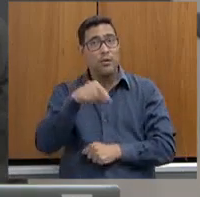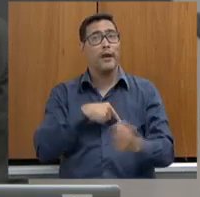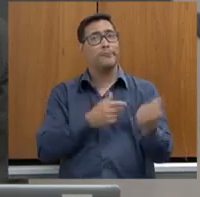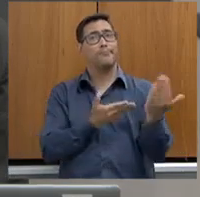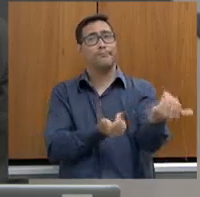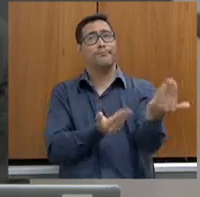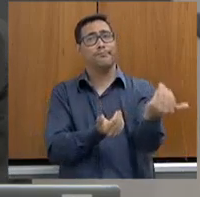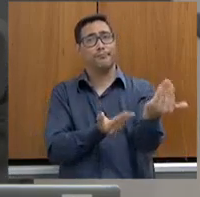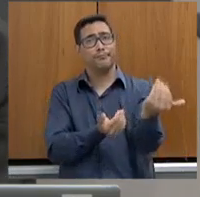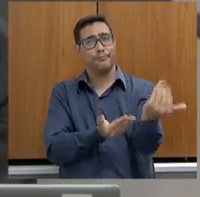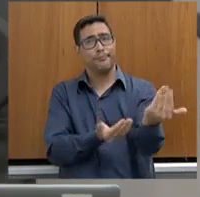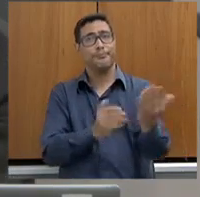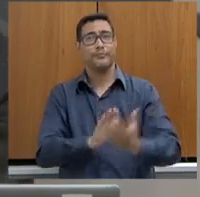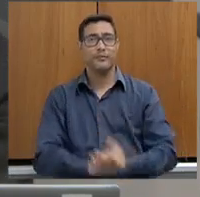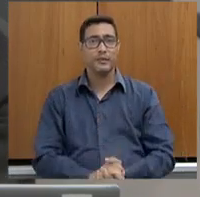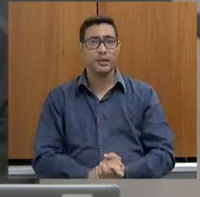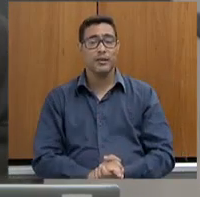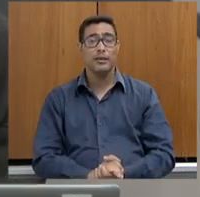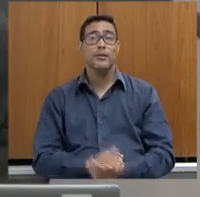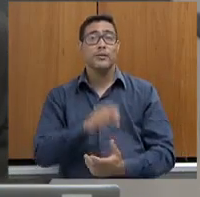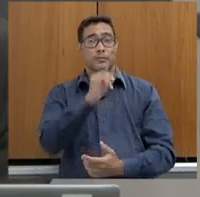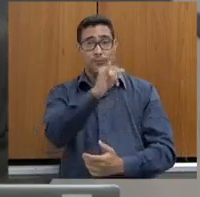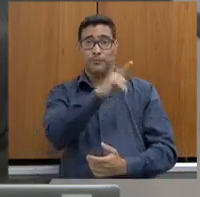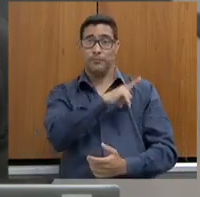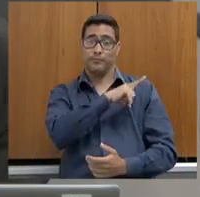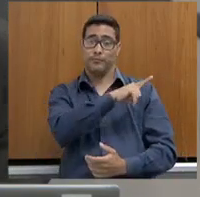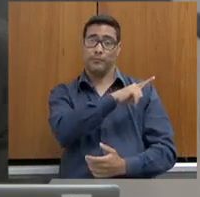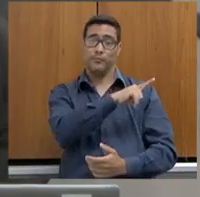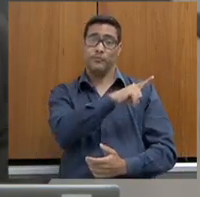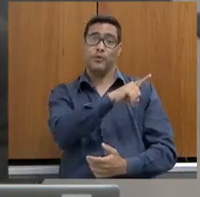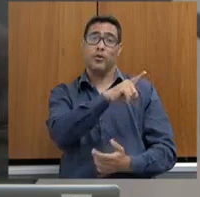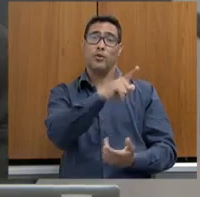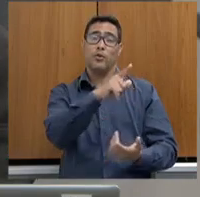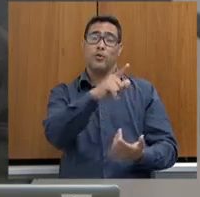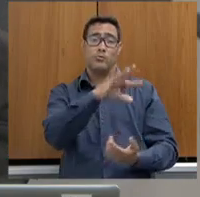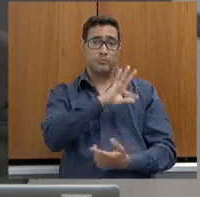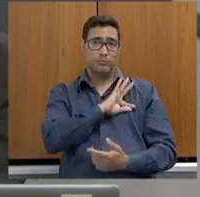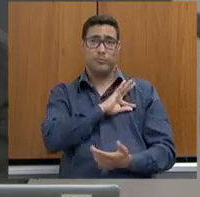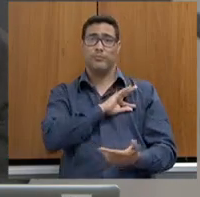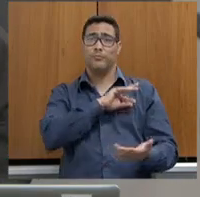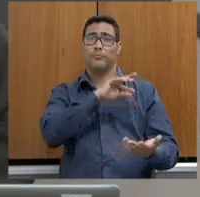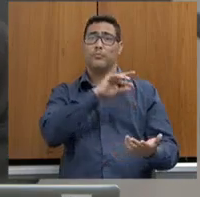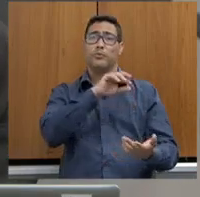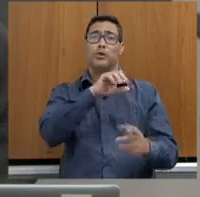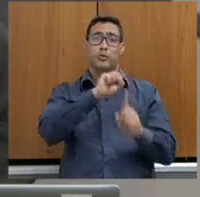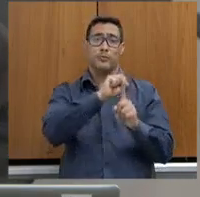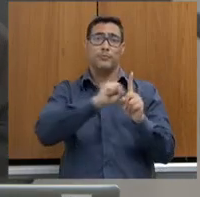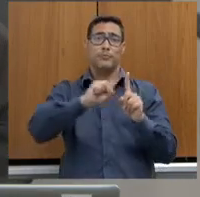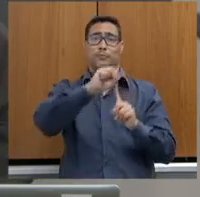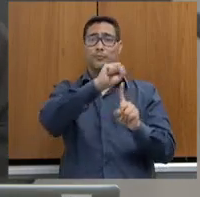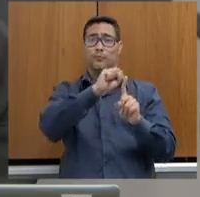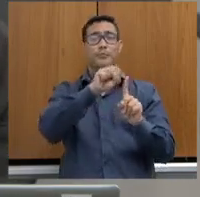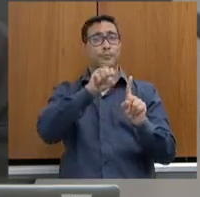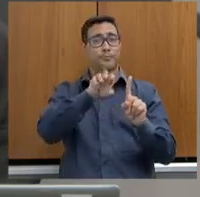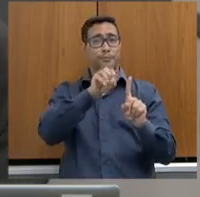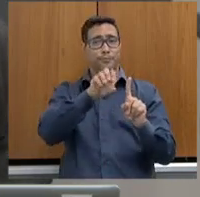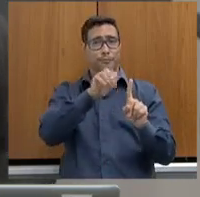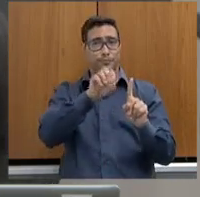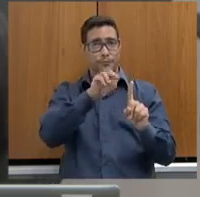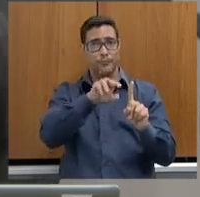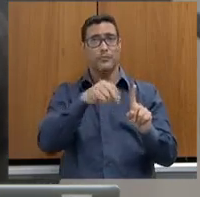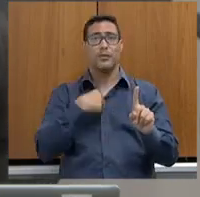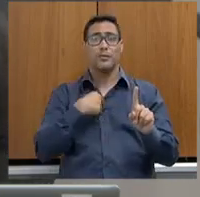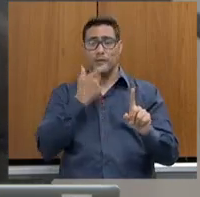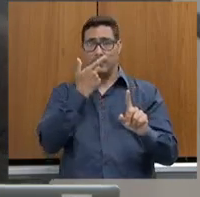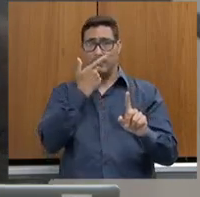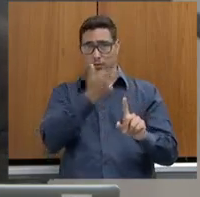Então, quando um agente sócio educativo, quando esta casa, quando o legislativo concedeu o porte de arma, a qual a matéria